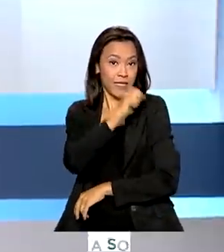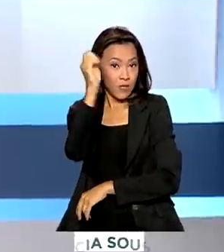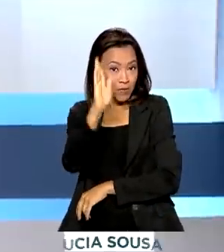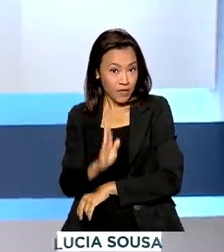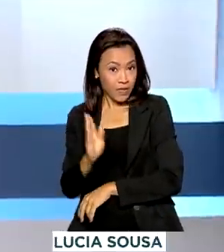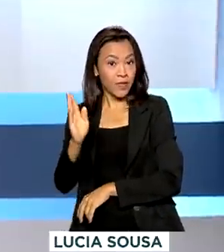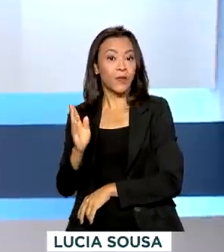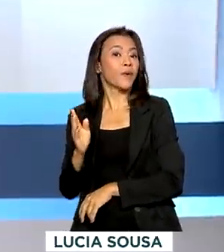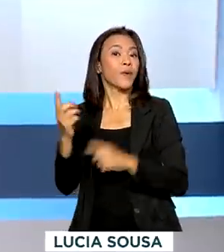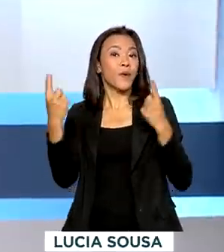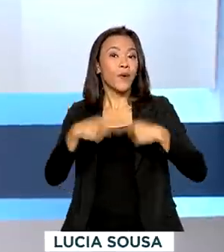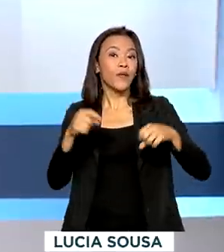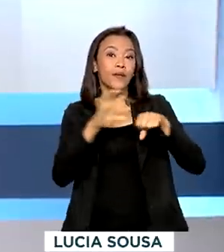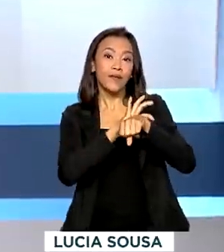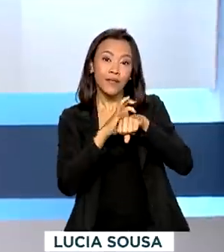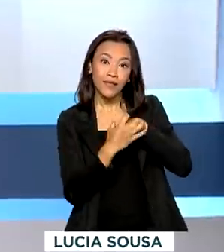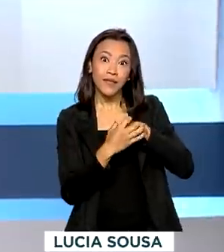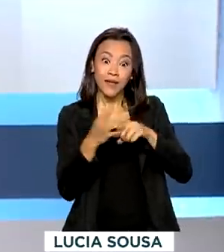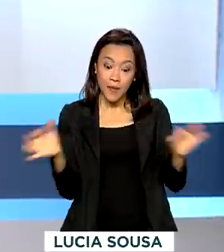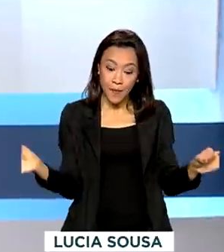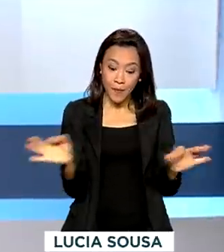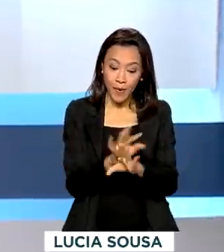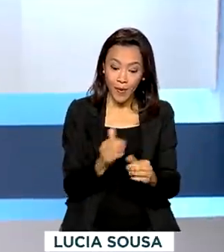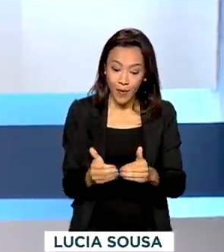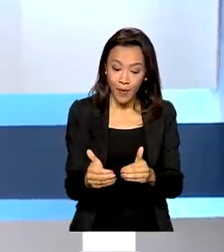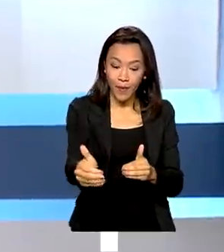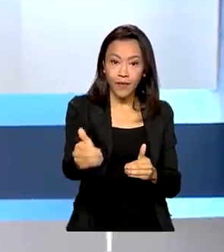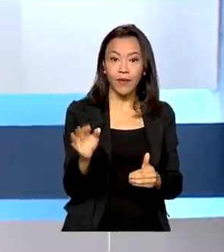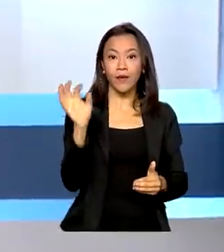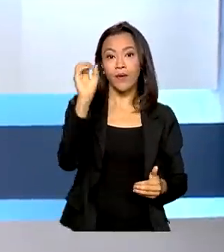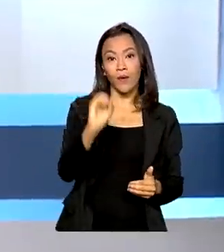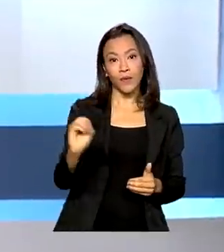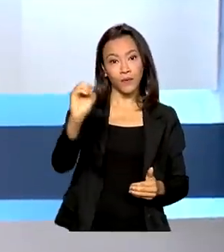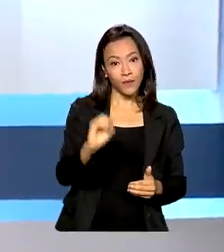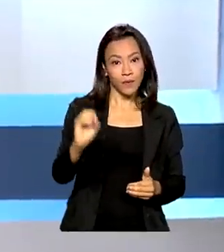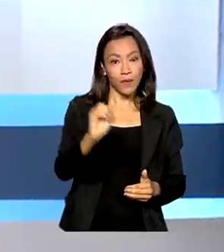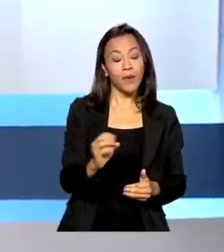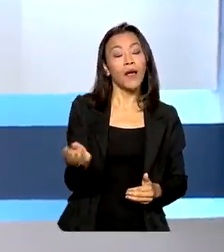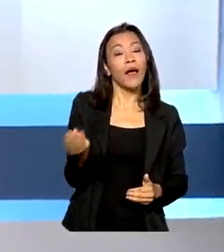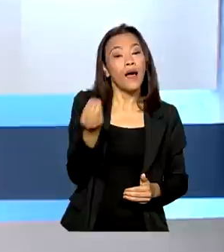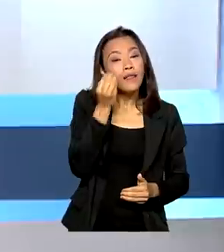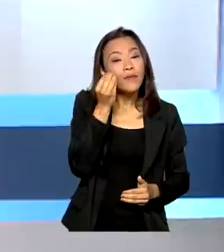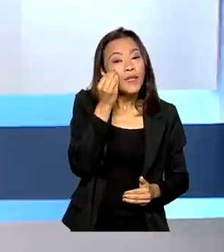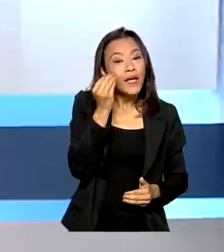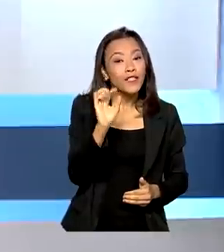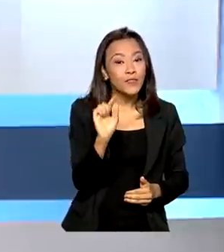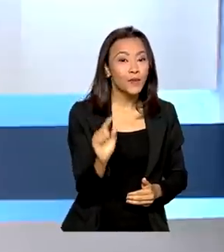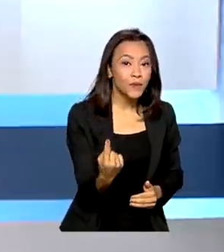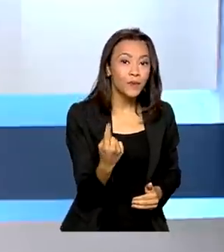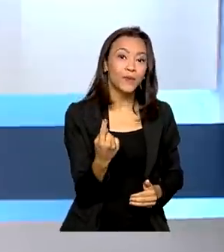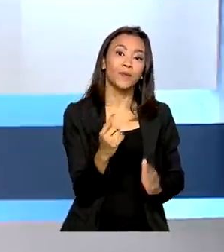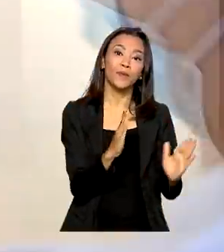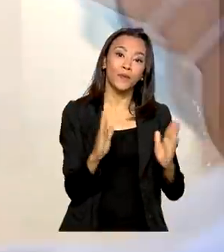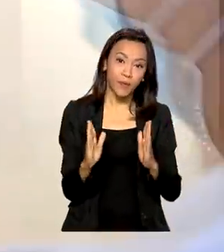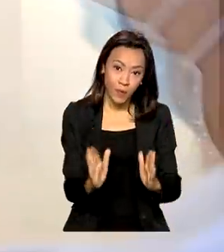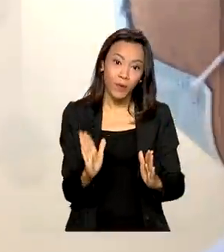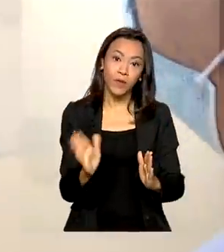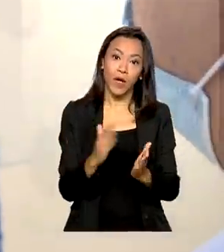-19 pode ficar pronta em outubro deste ano. A fase 1 dos testes em pacientes começou em janeiro.